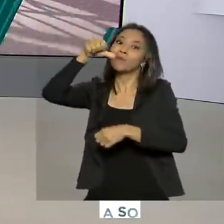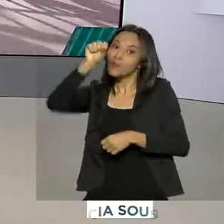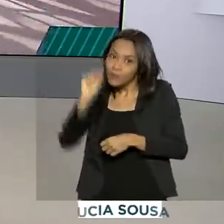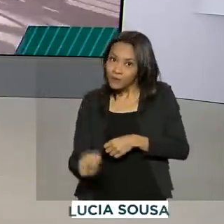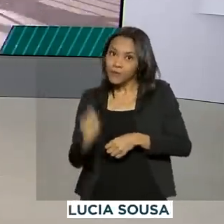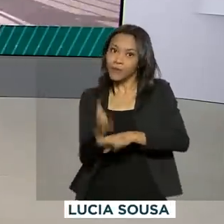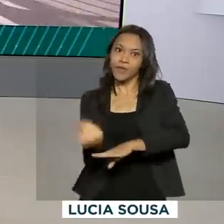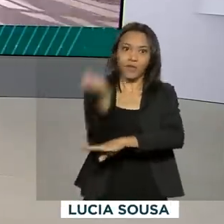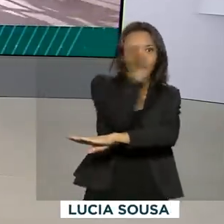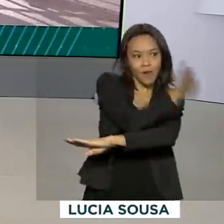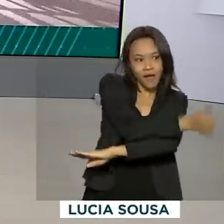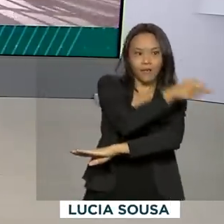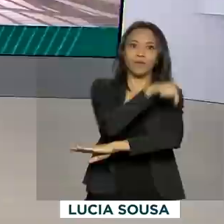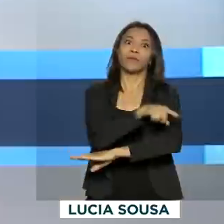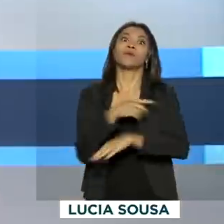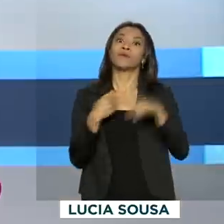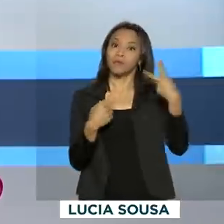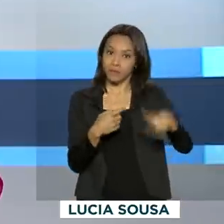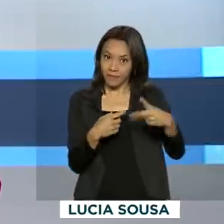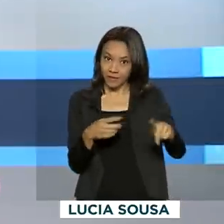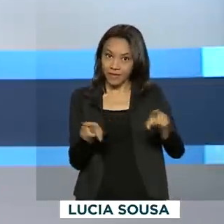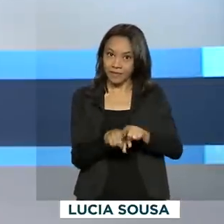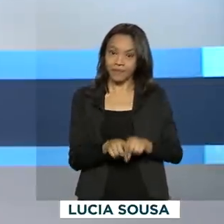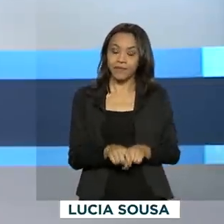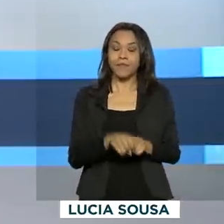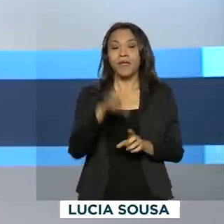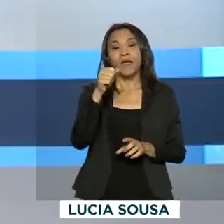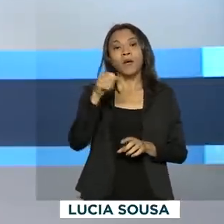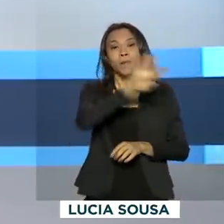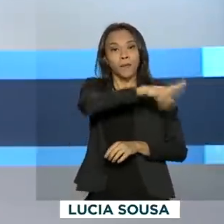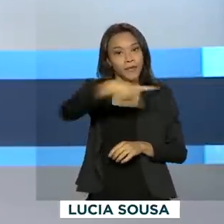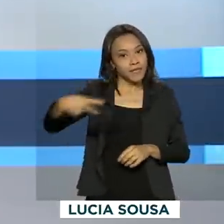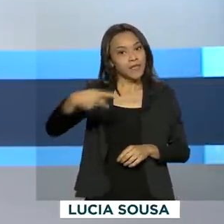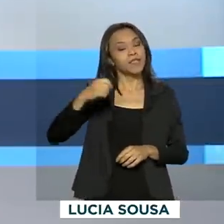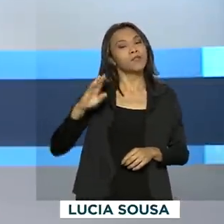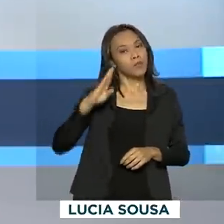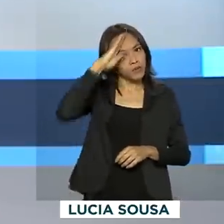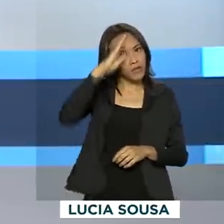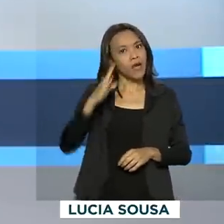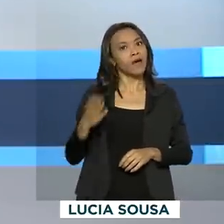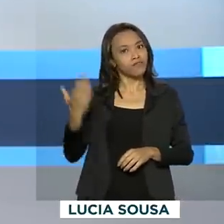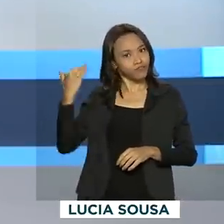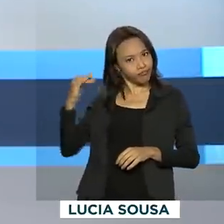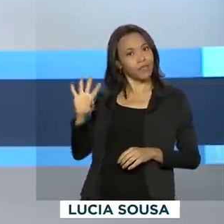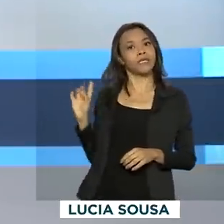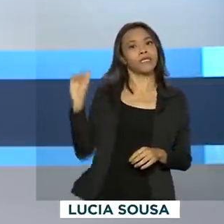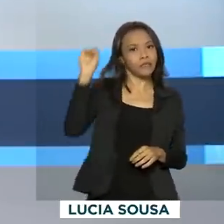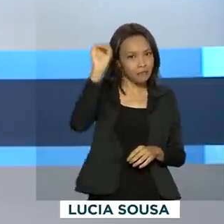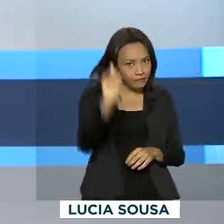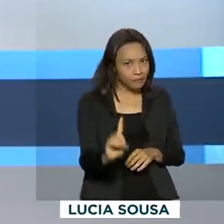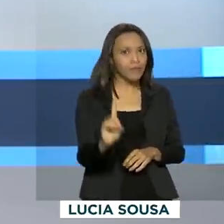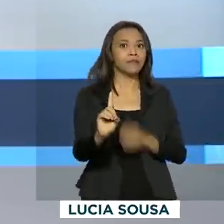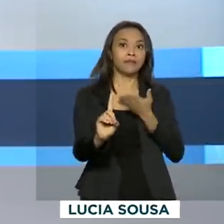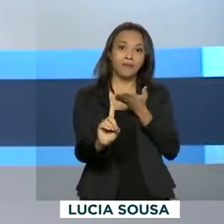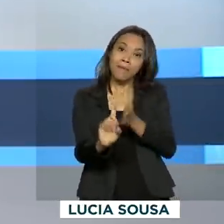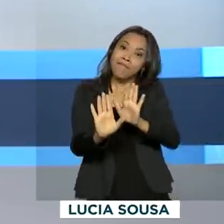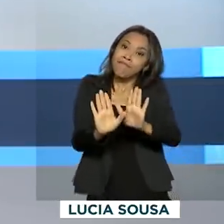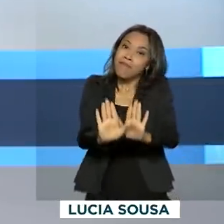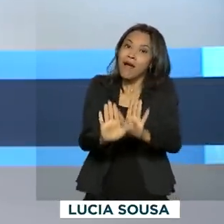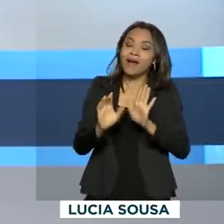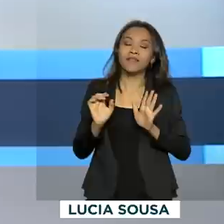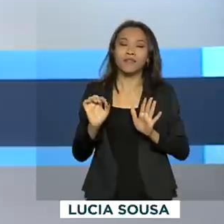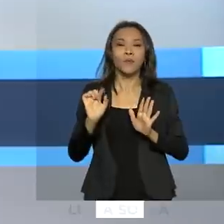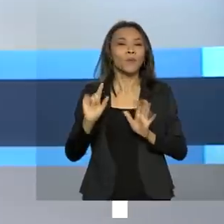Peralta, no lado paraguaio. O presidente Jair Bolsonaro iria participar do lançamento da Pedra Fundamental, mas a